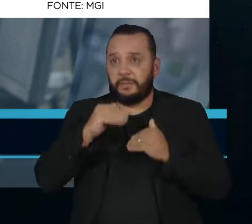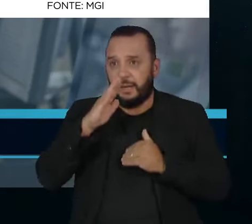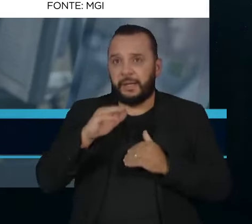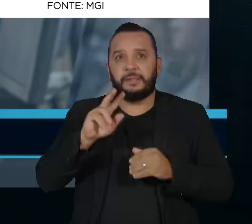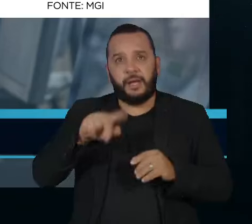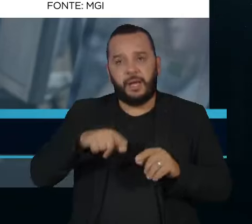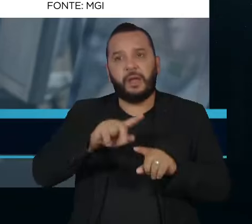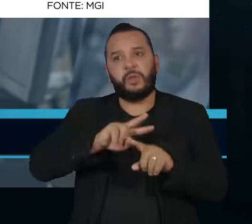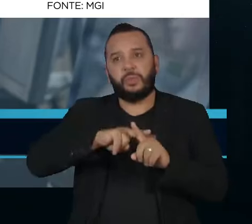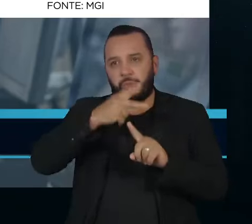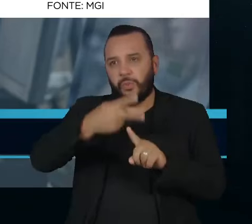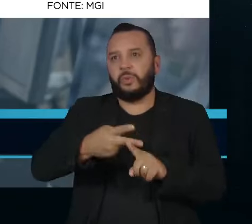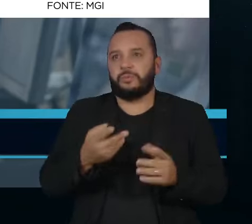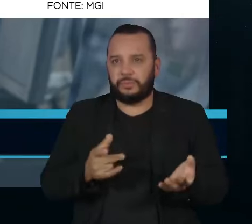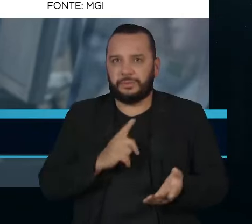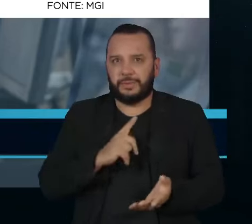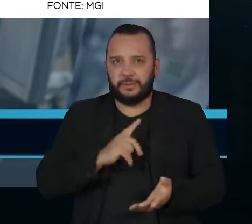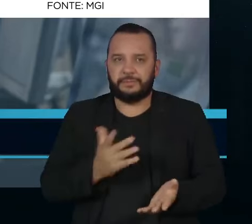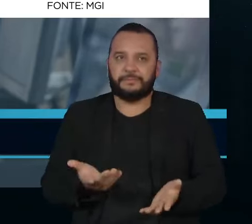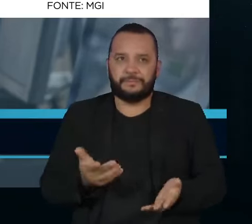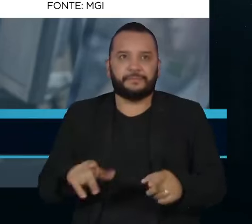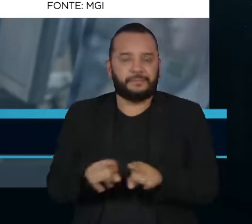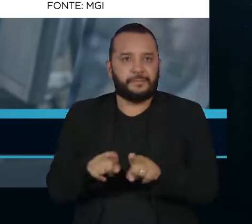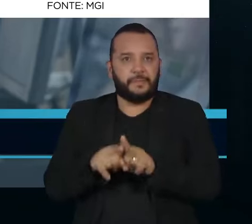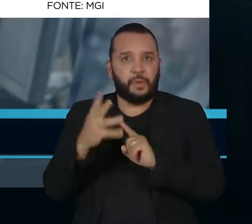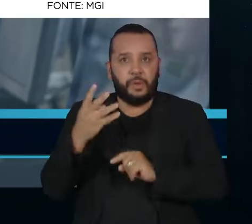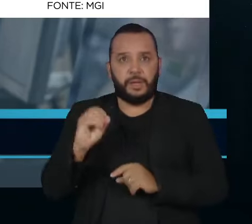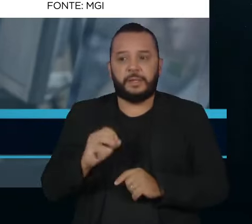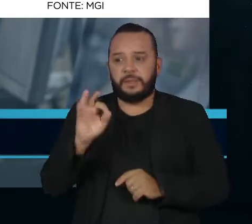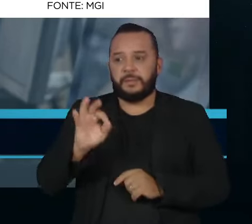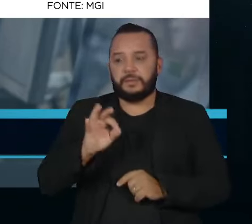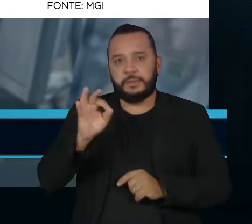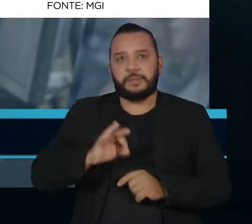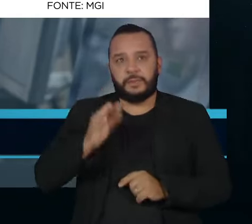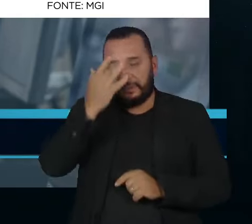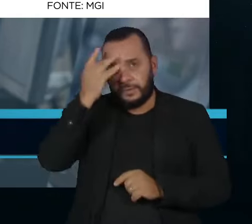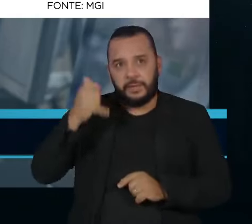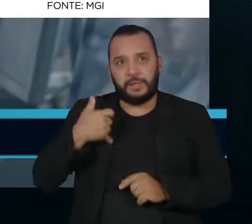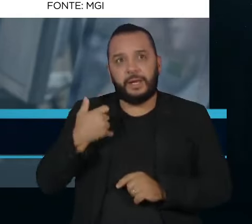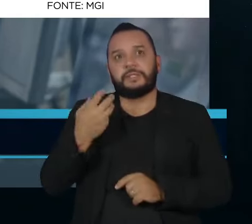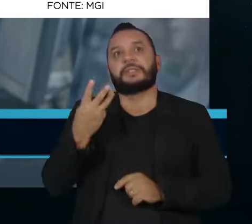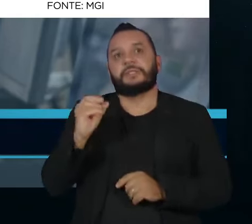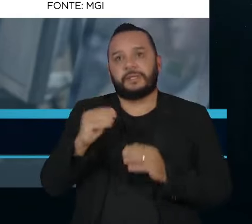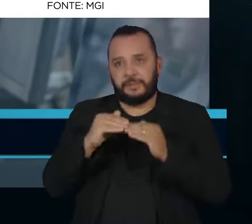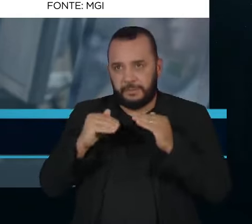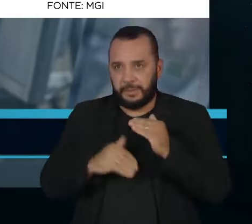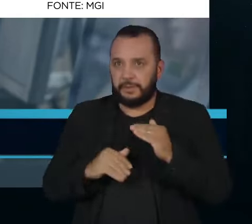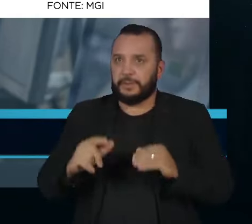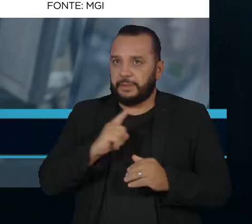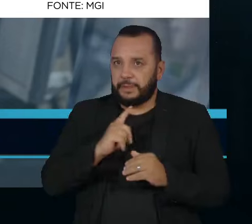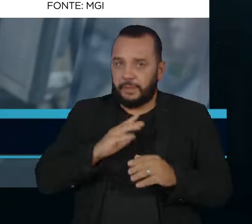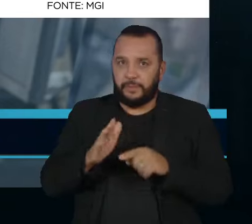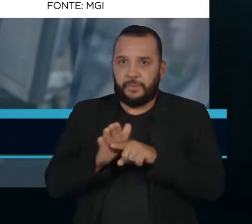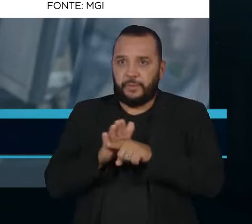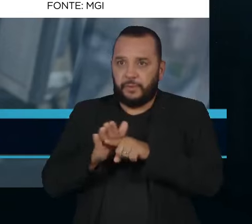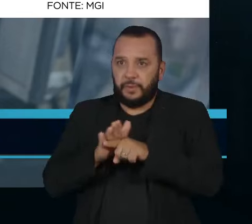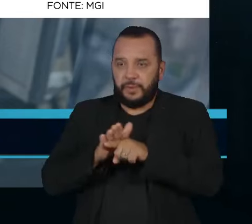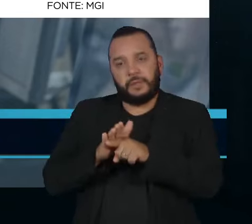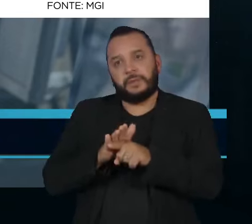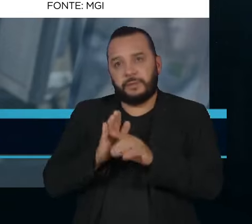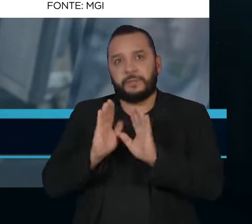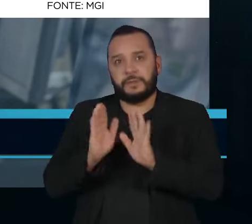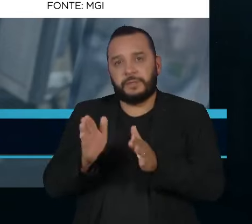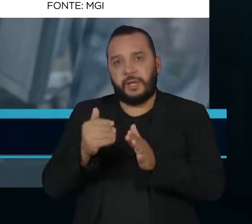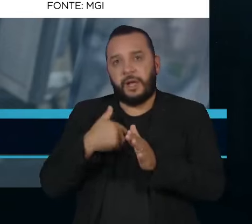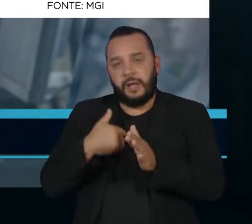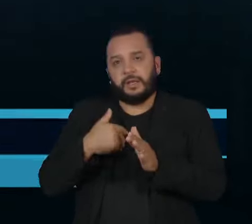mais que o dobro de jovens. 40% dos servidores com menos de 30 anos atuam como residentes no setor de saúde ou no